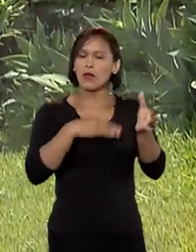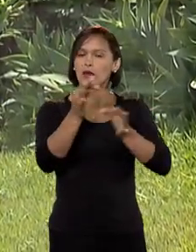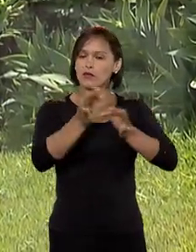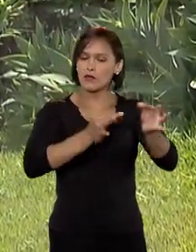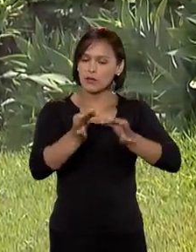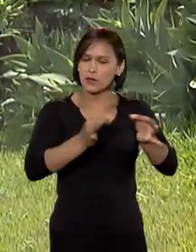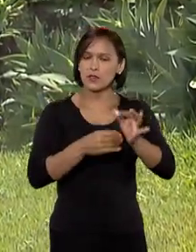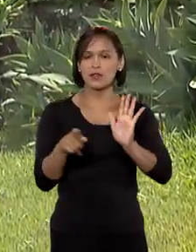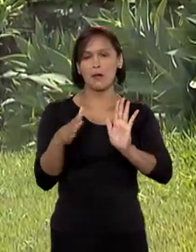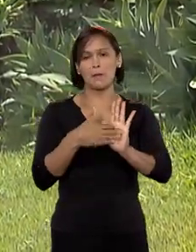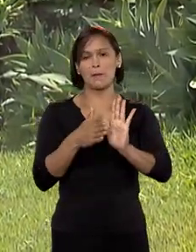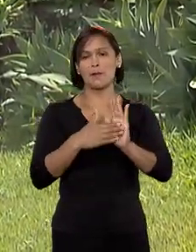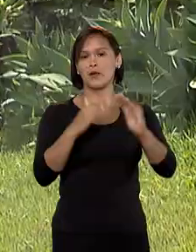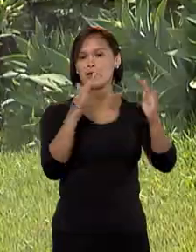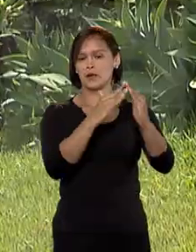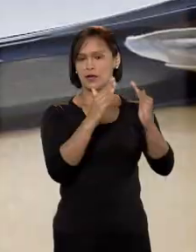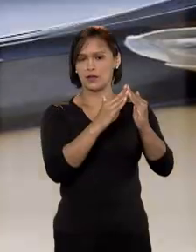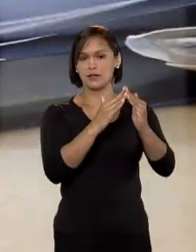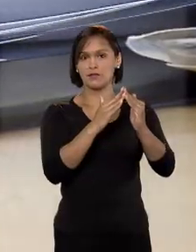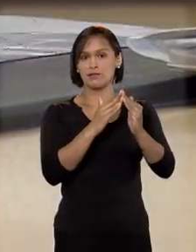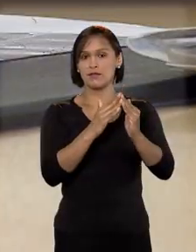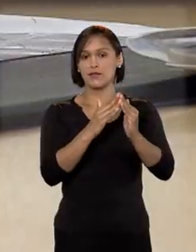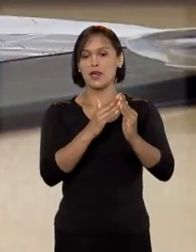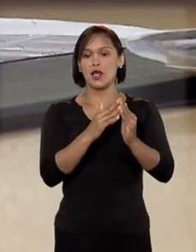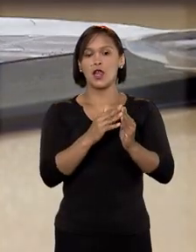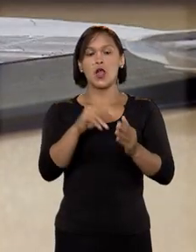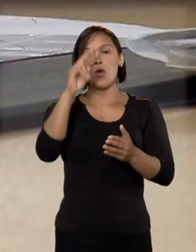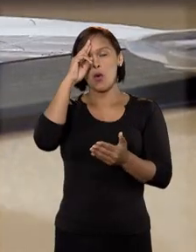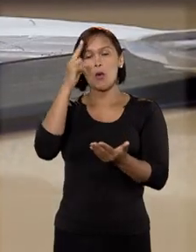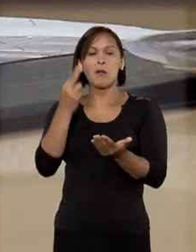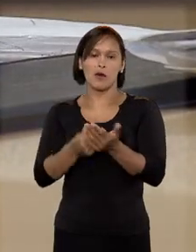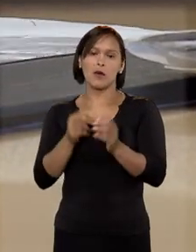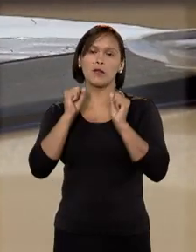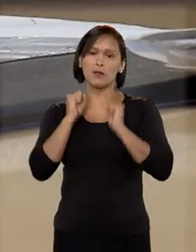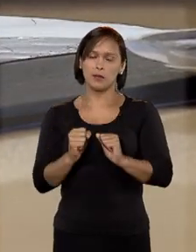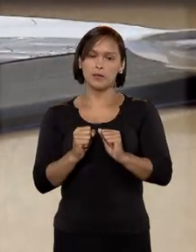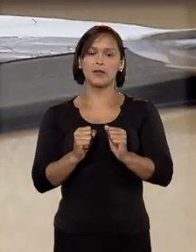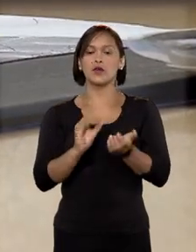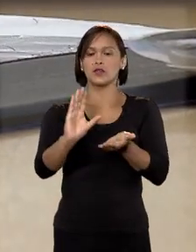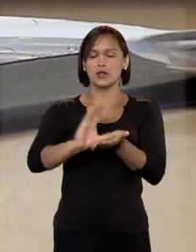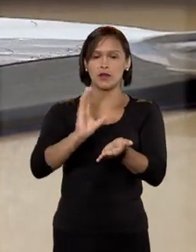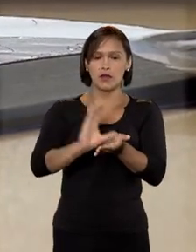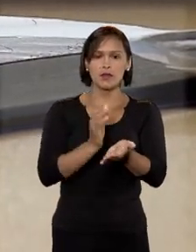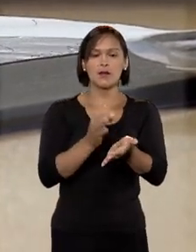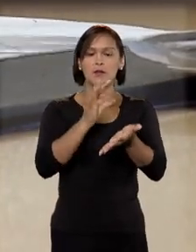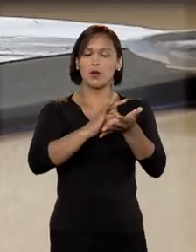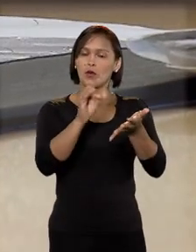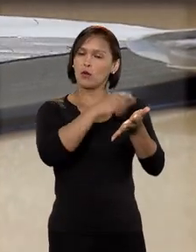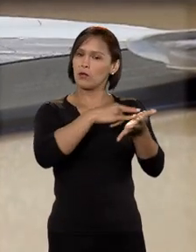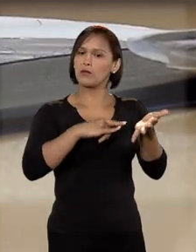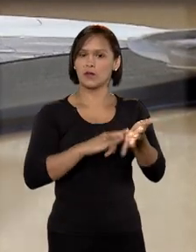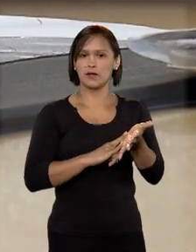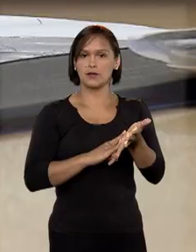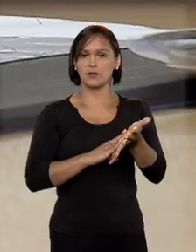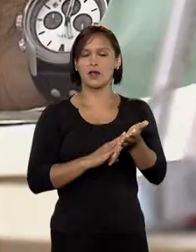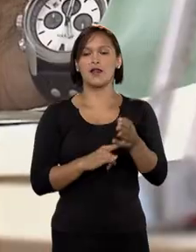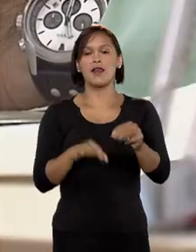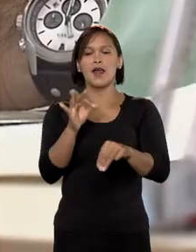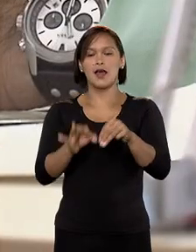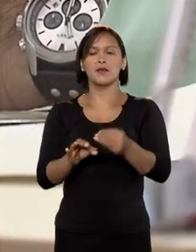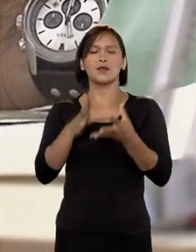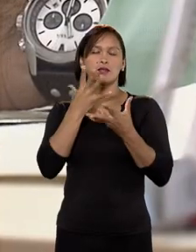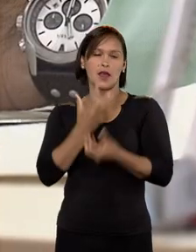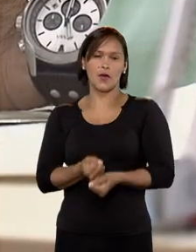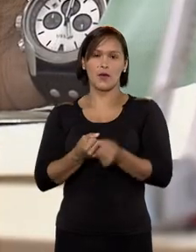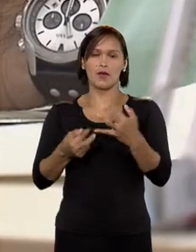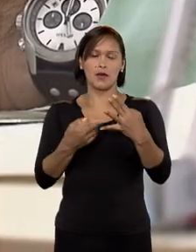de promover a formalização da propriedade, os titulares dos direitos possessórios devem, sim, receber a tutela jurisdicional. A